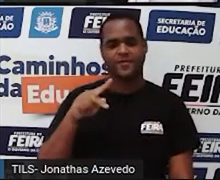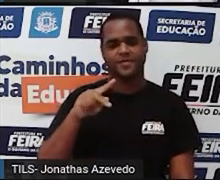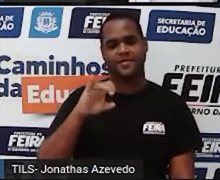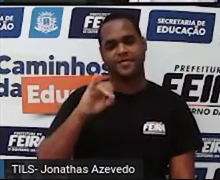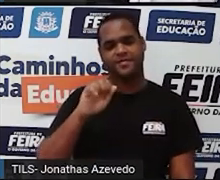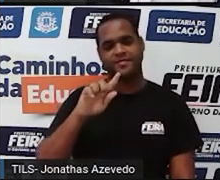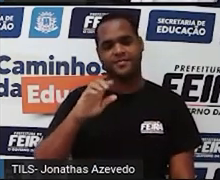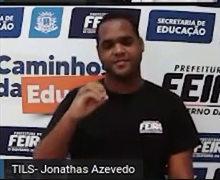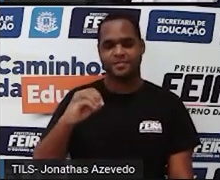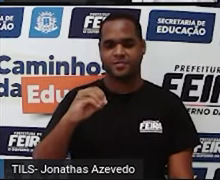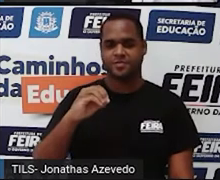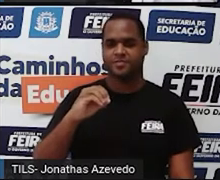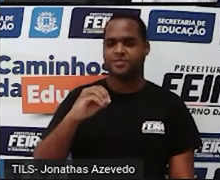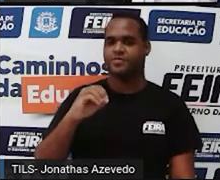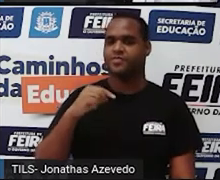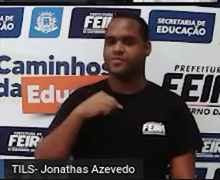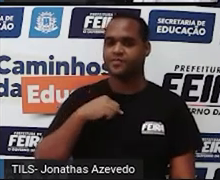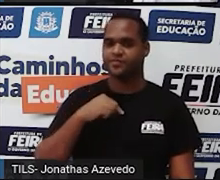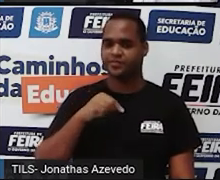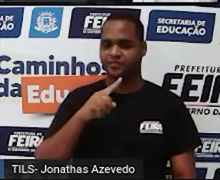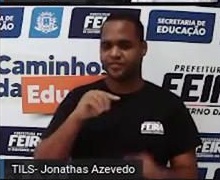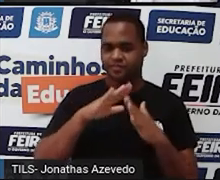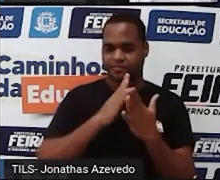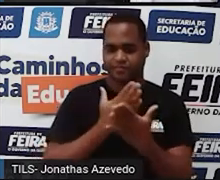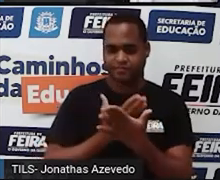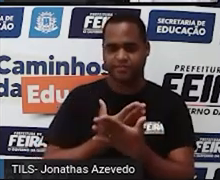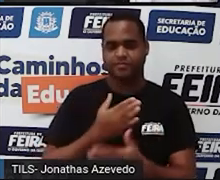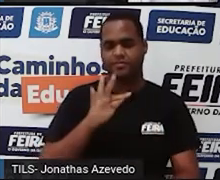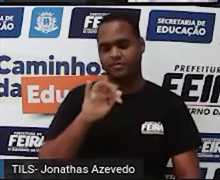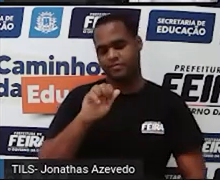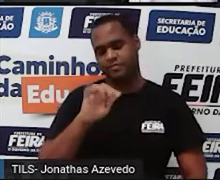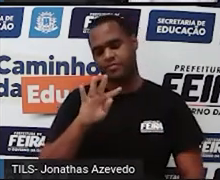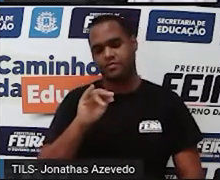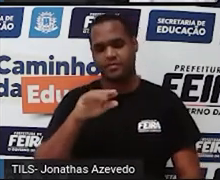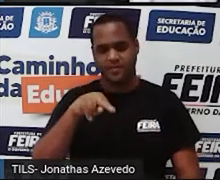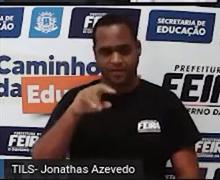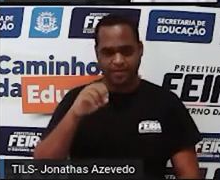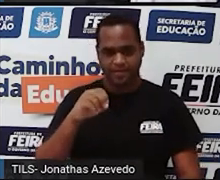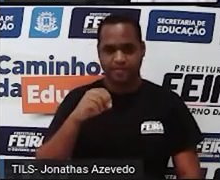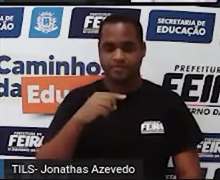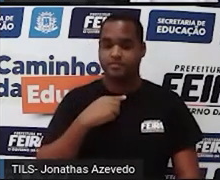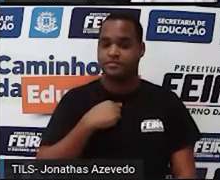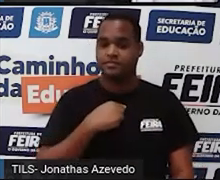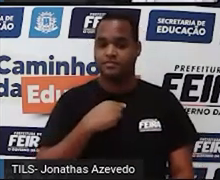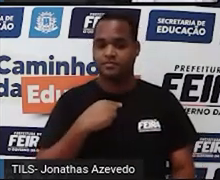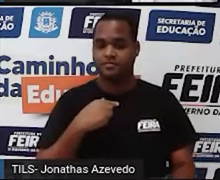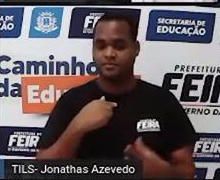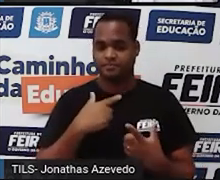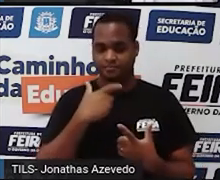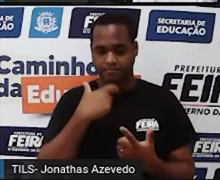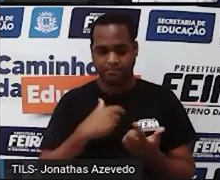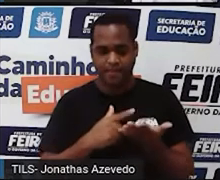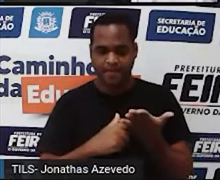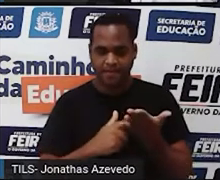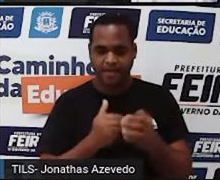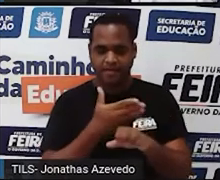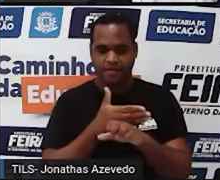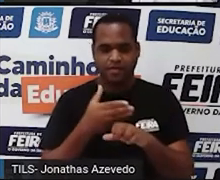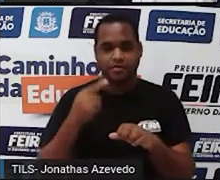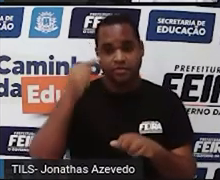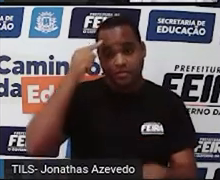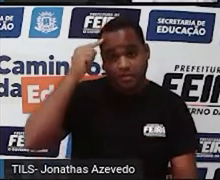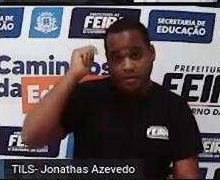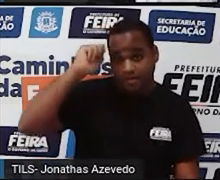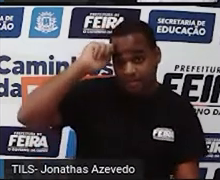venho lá da escola municipal Faustino Dias Lima, né? Eu tenho pele branca, o meu cabelo ele é